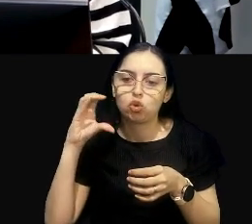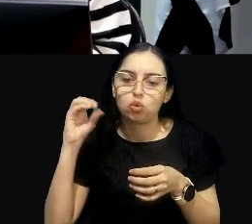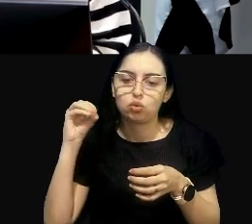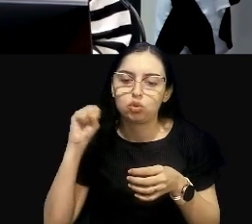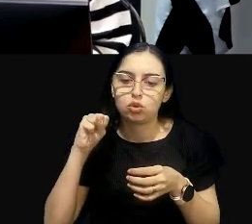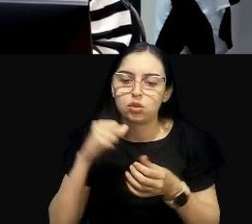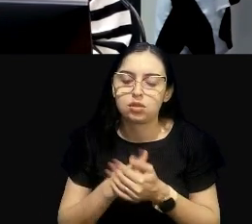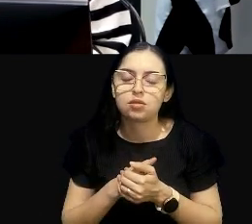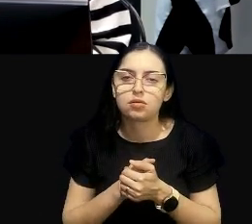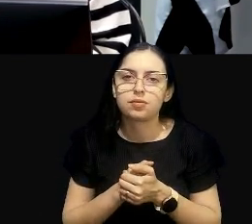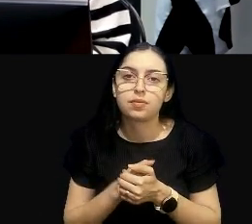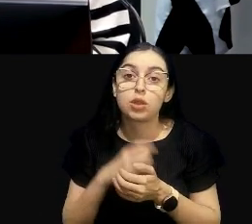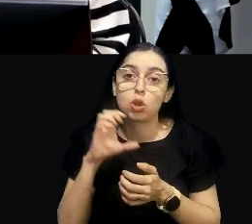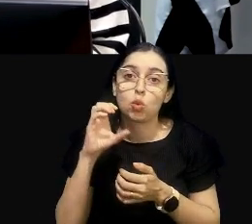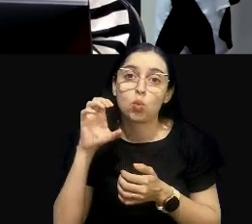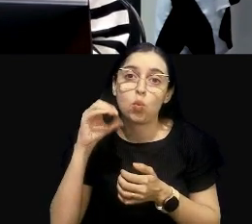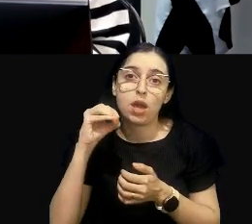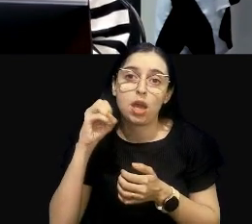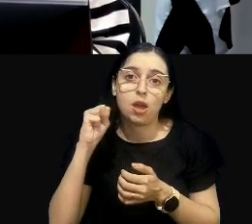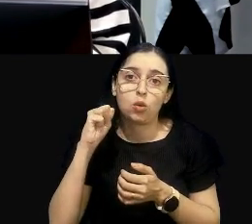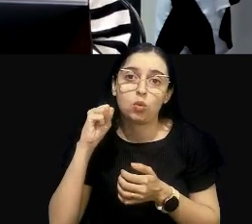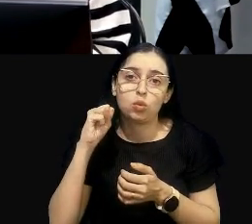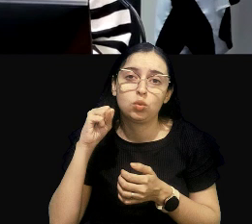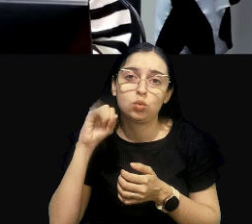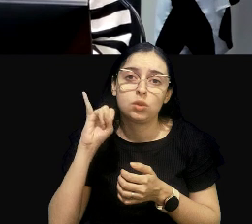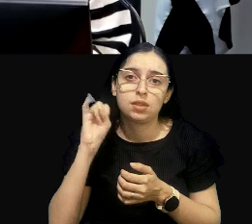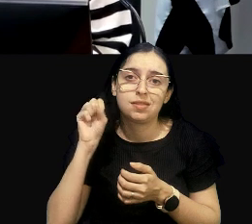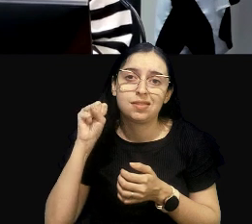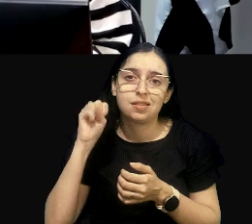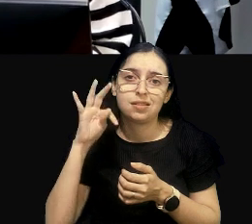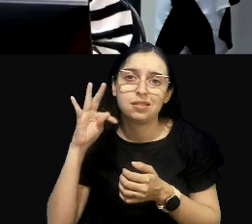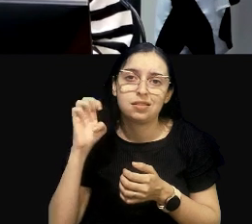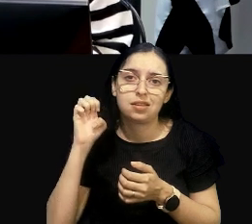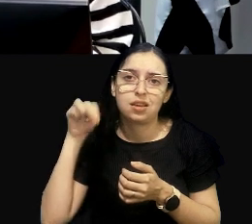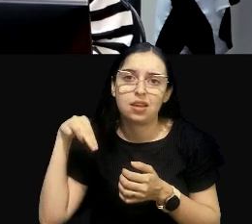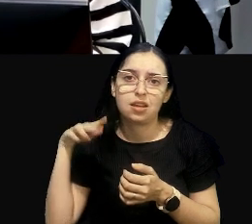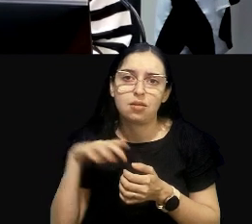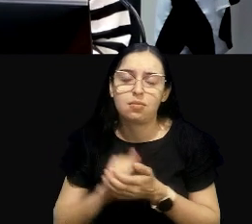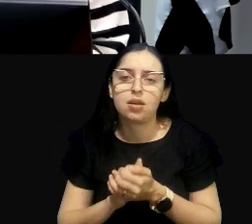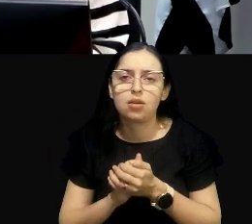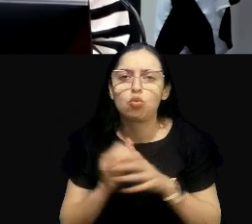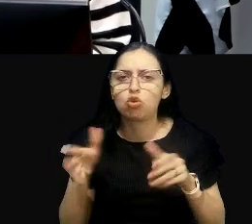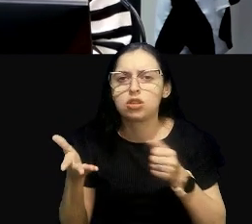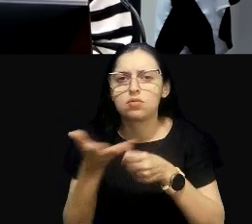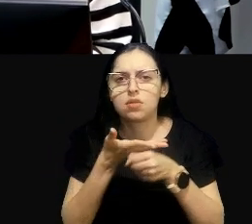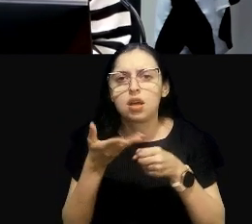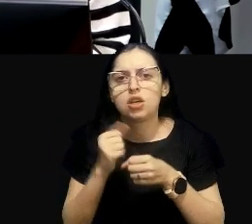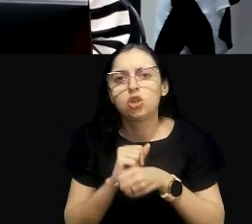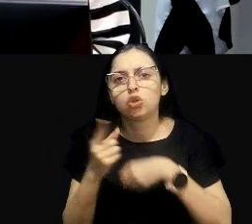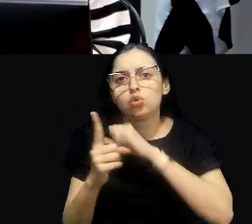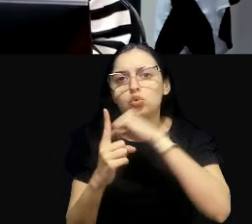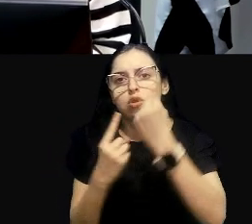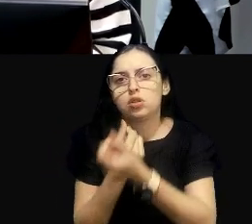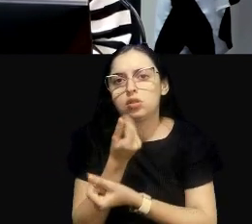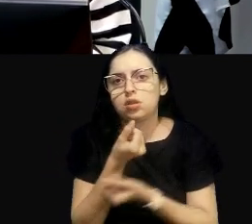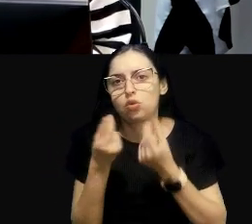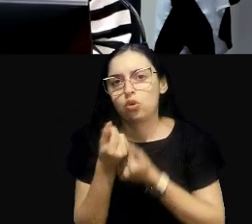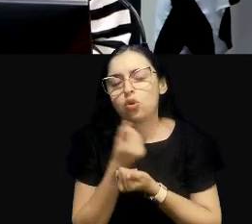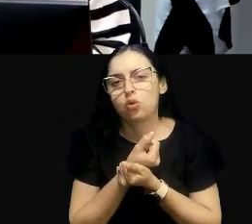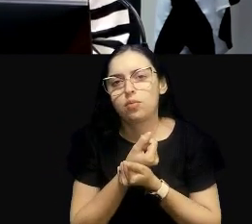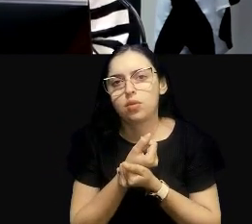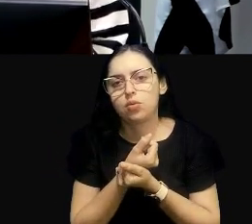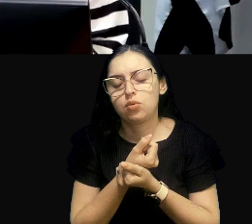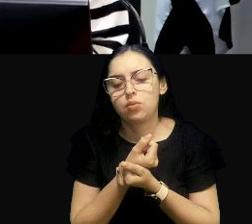ecossistemas naturais. E o meio antrópico, né? Que é o socioambiental econômico. E,